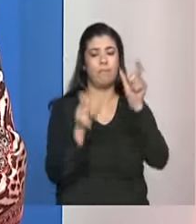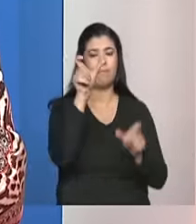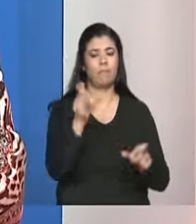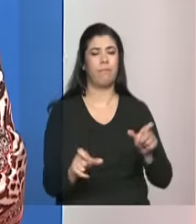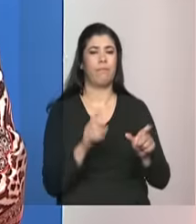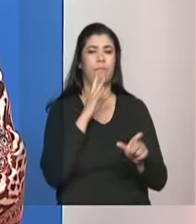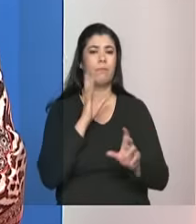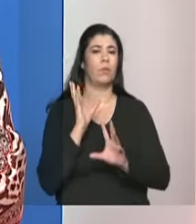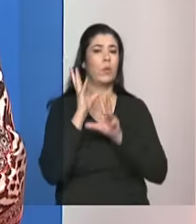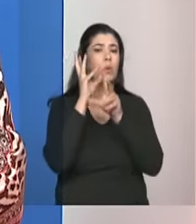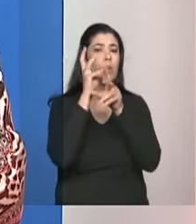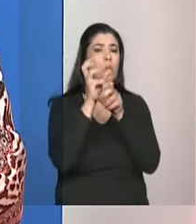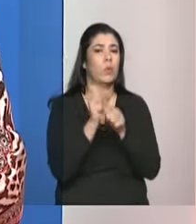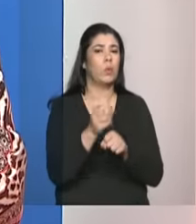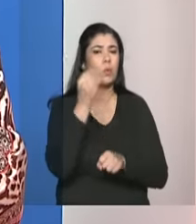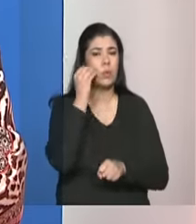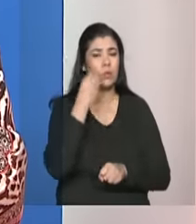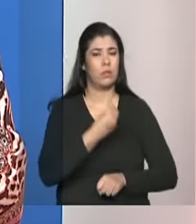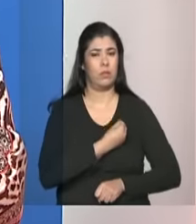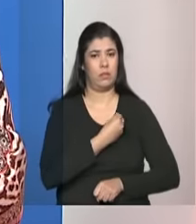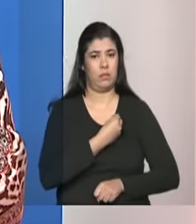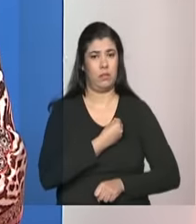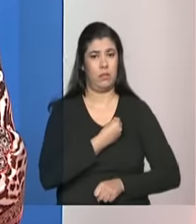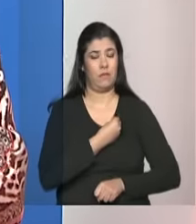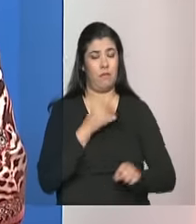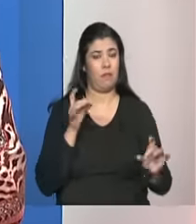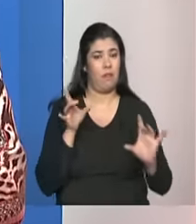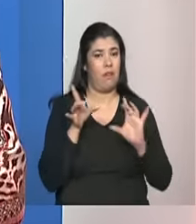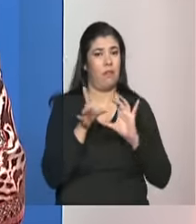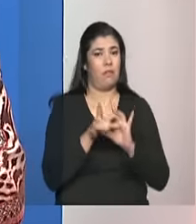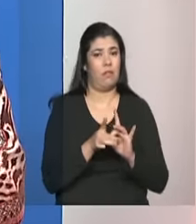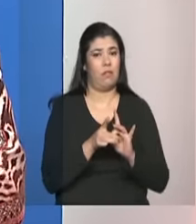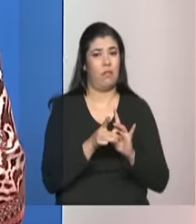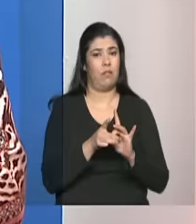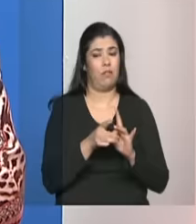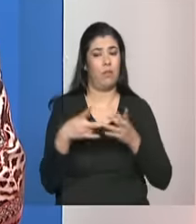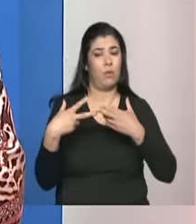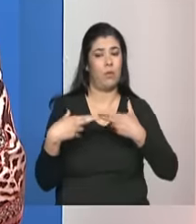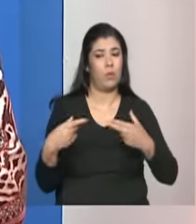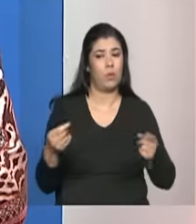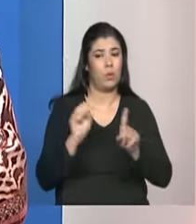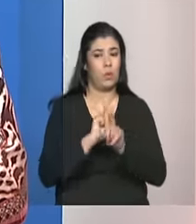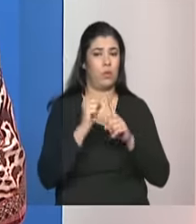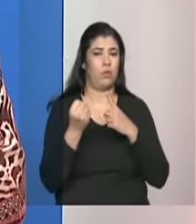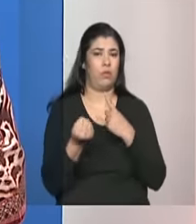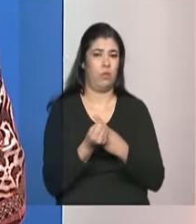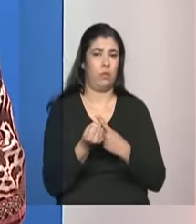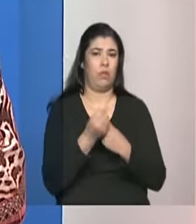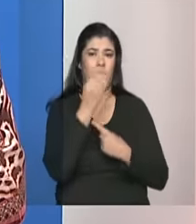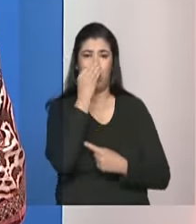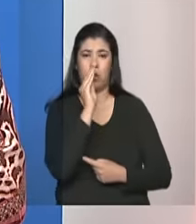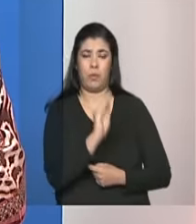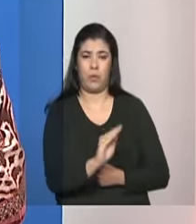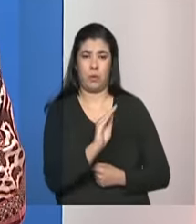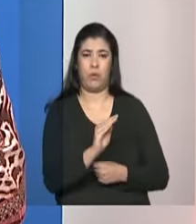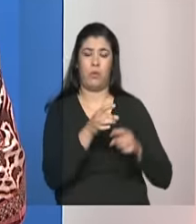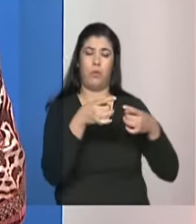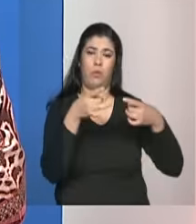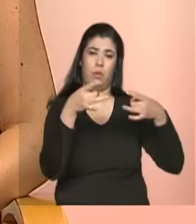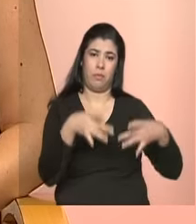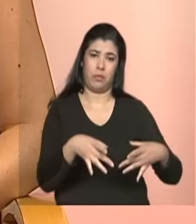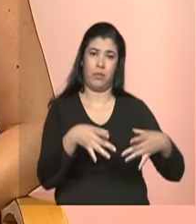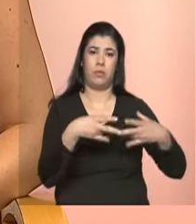relacionando aquilo que é a história individual com os fatores sociais que levaram para a rua. A política tem essa preocupação. E há um